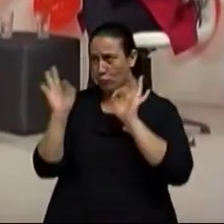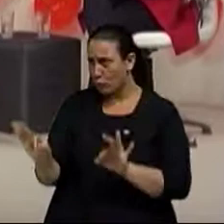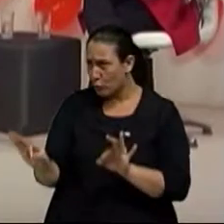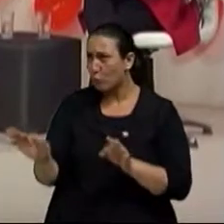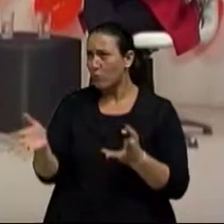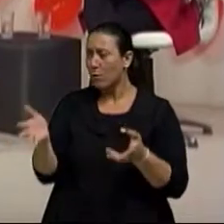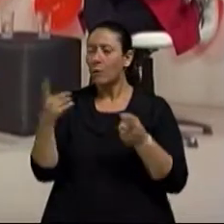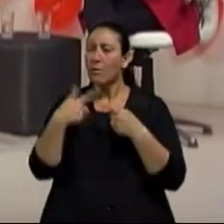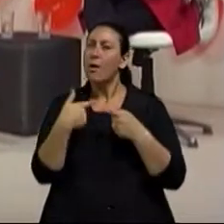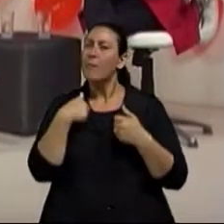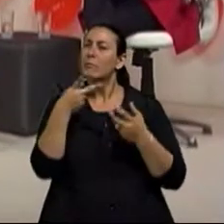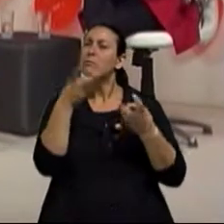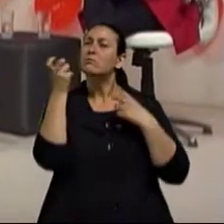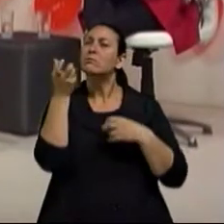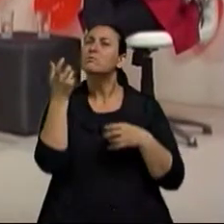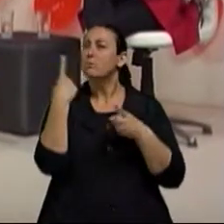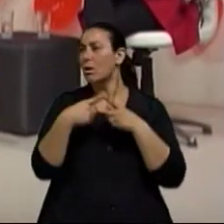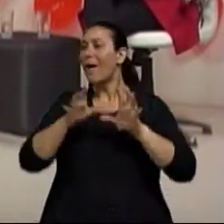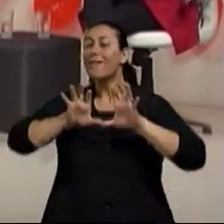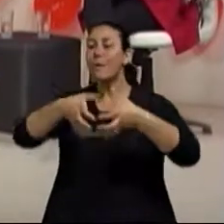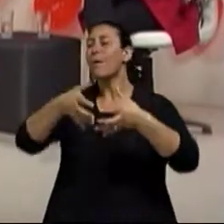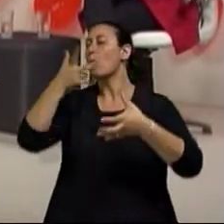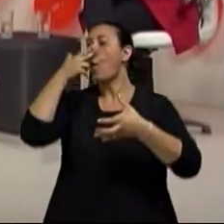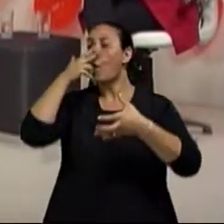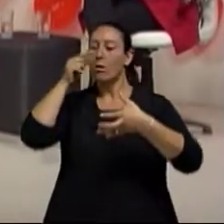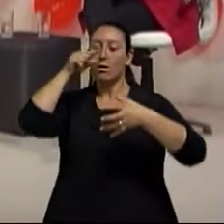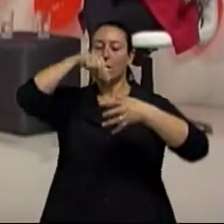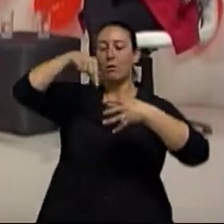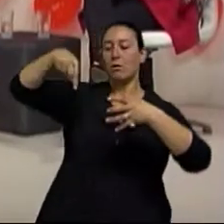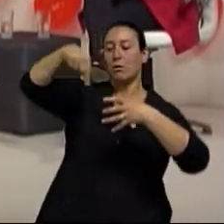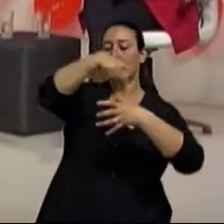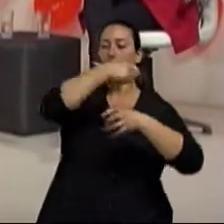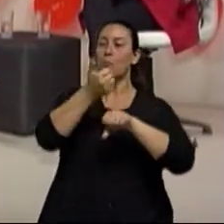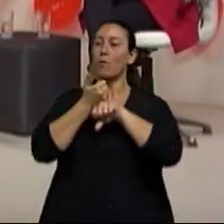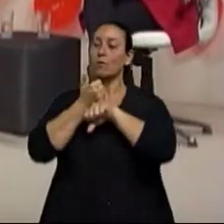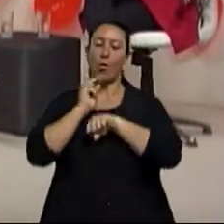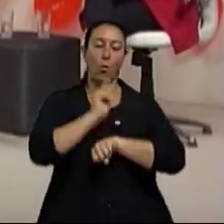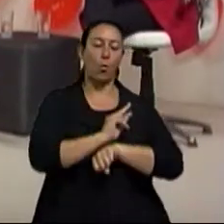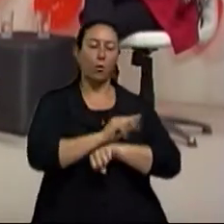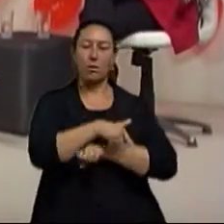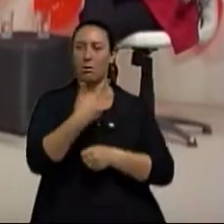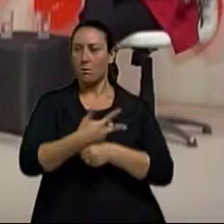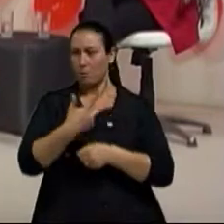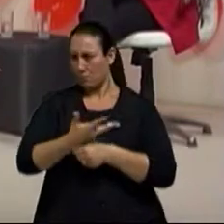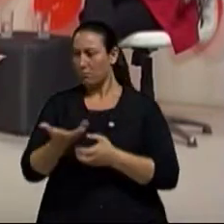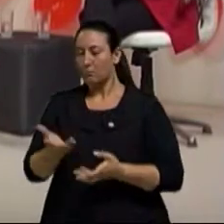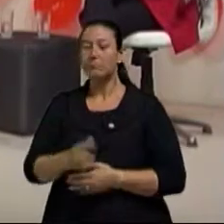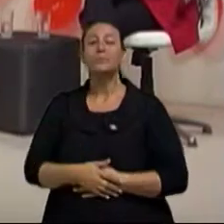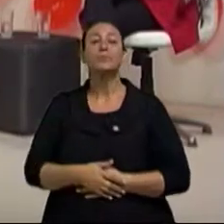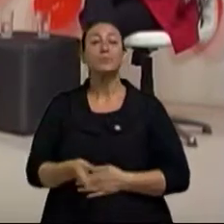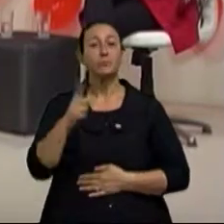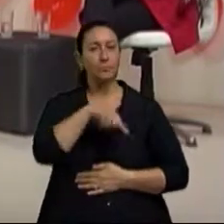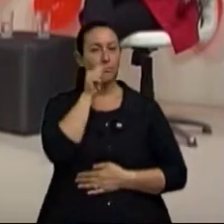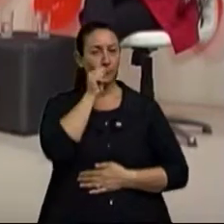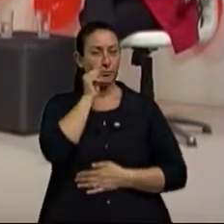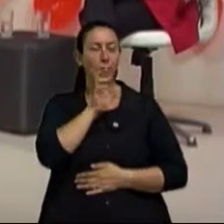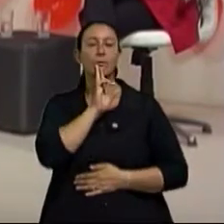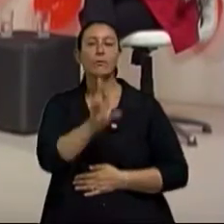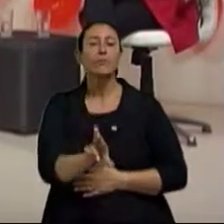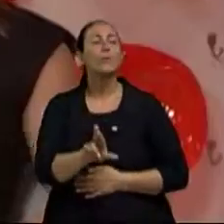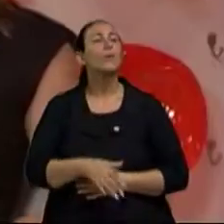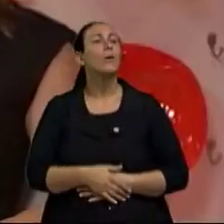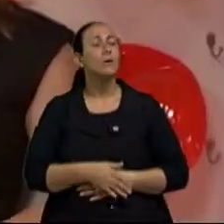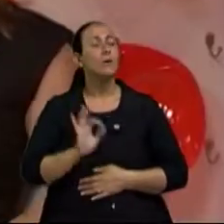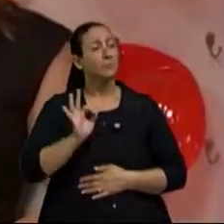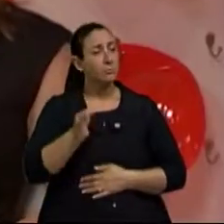poderia chamar até de uma equipe, né? Exato. Mas a relação da enfermagem com o cuidador? Pois isso vai variar muito do